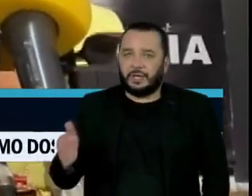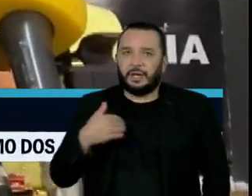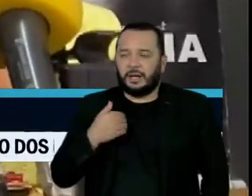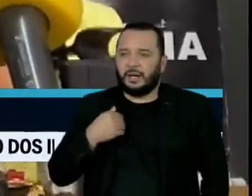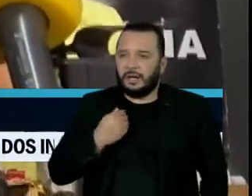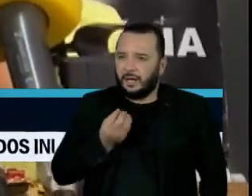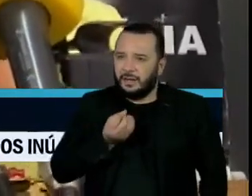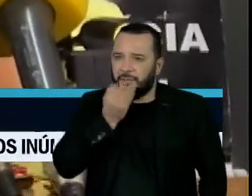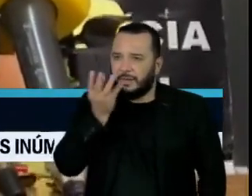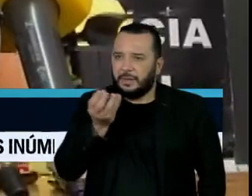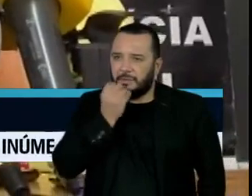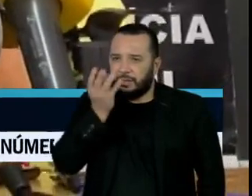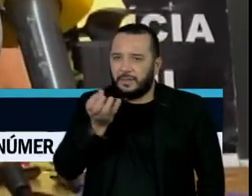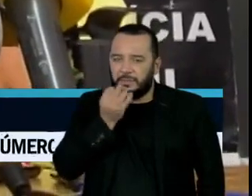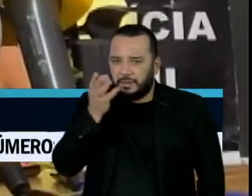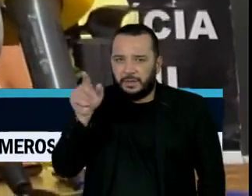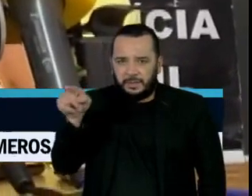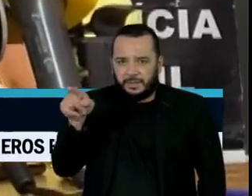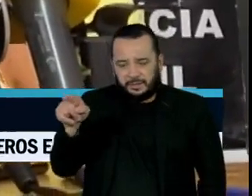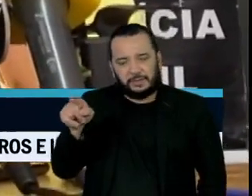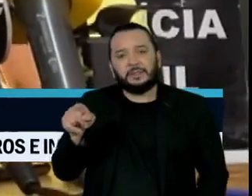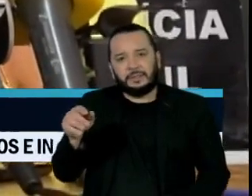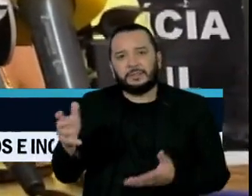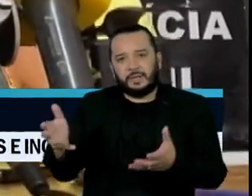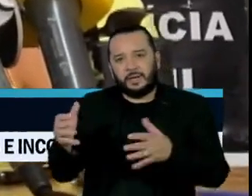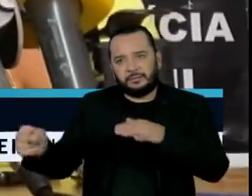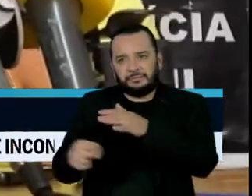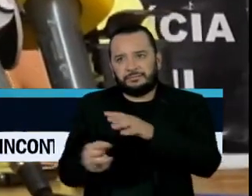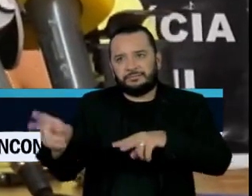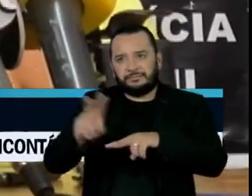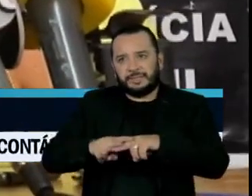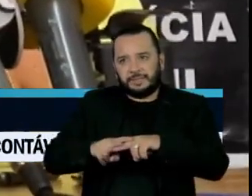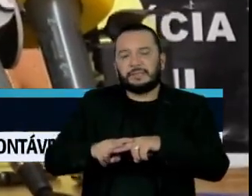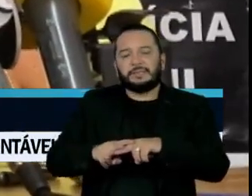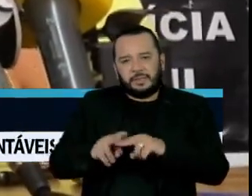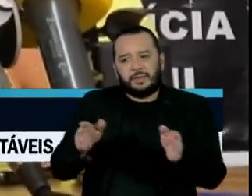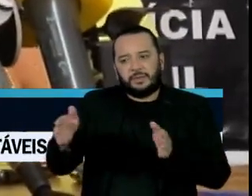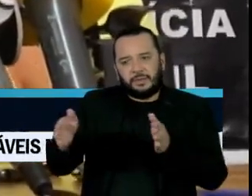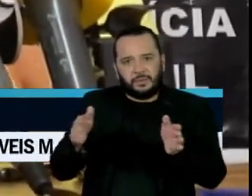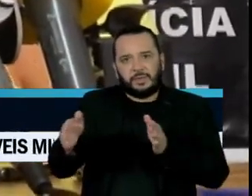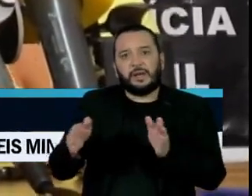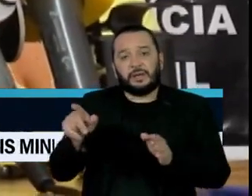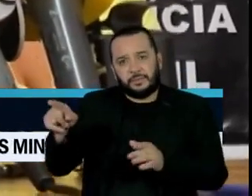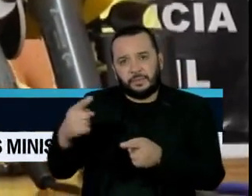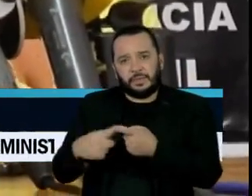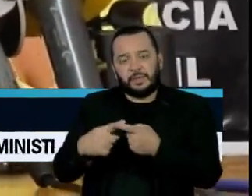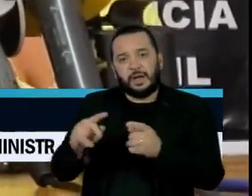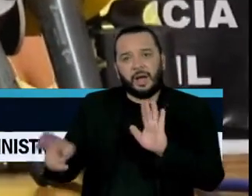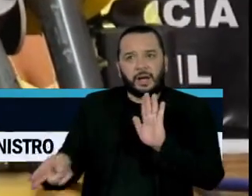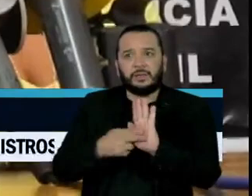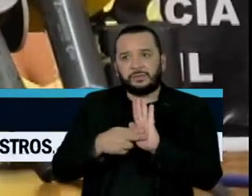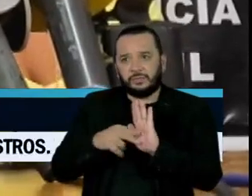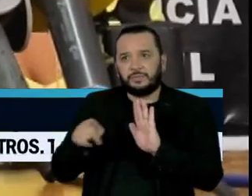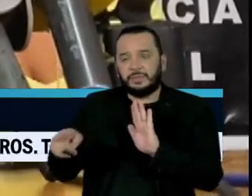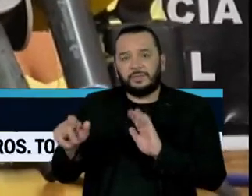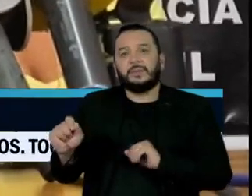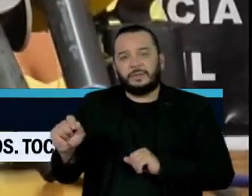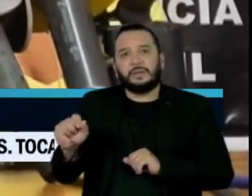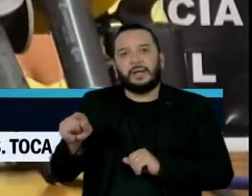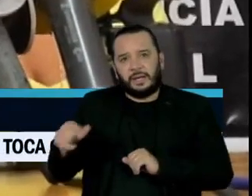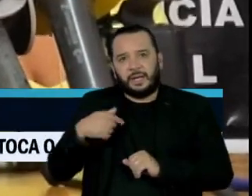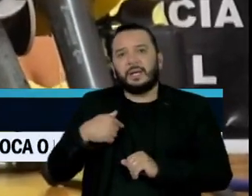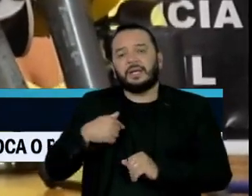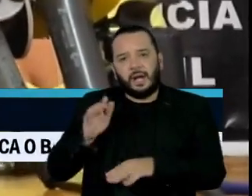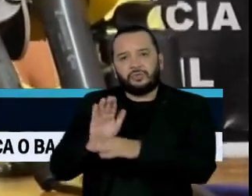prisão temporária deste Gabriel, posto que ele confessou a prática de um duplo